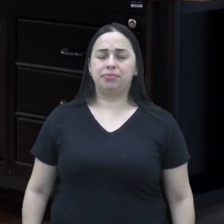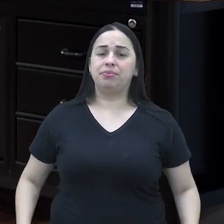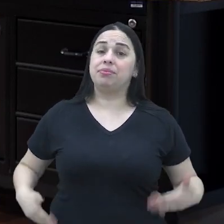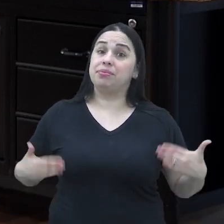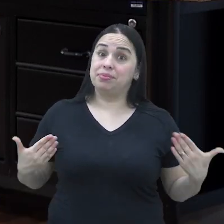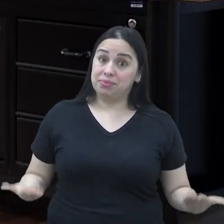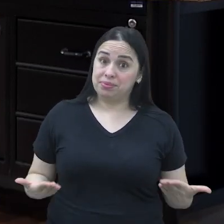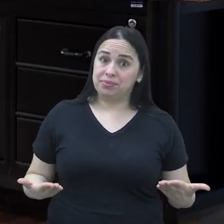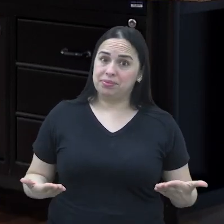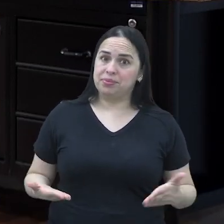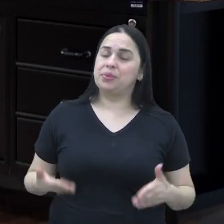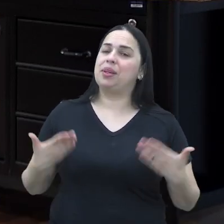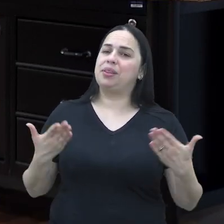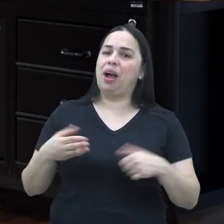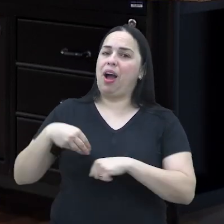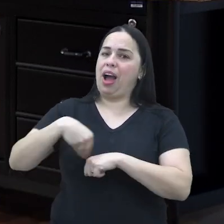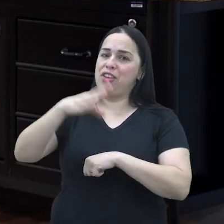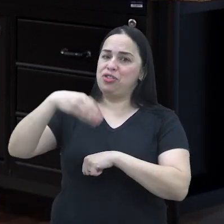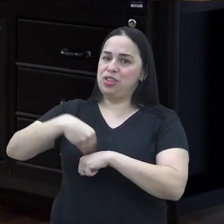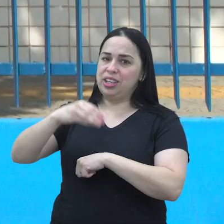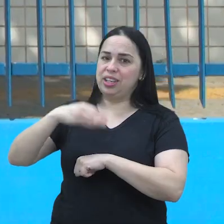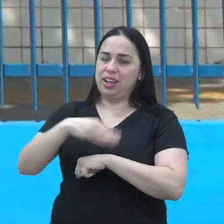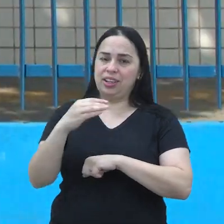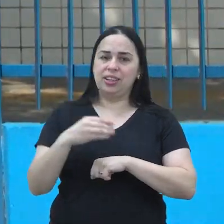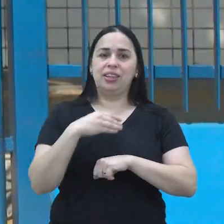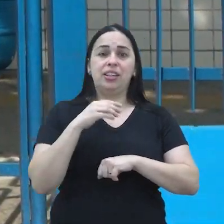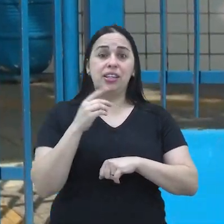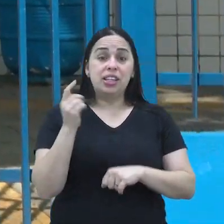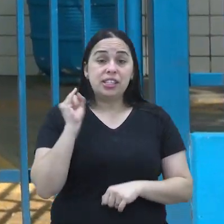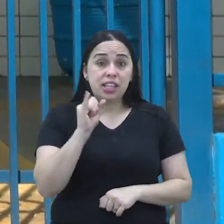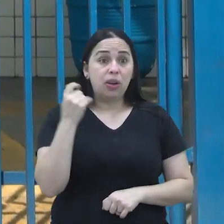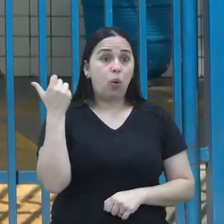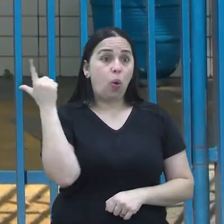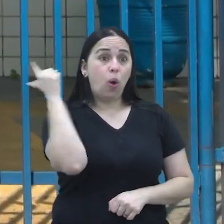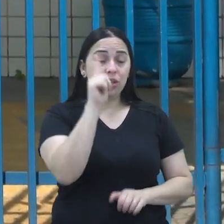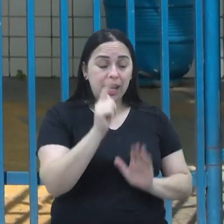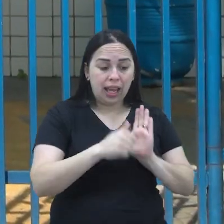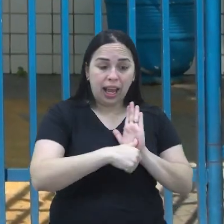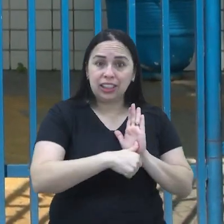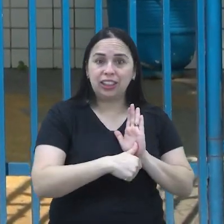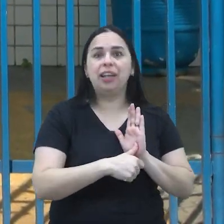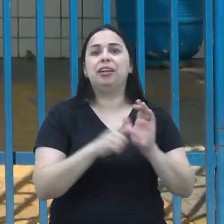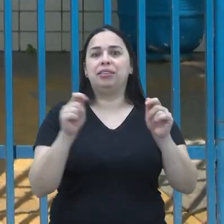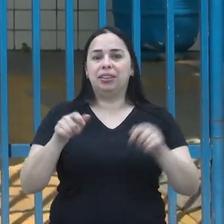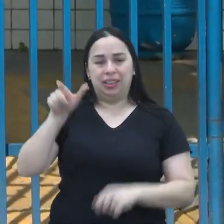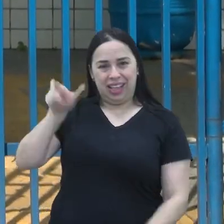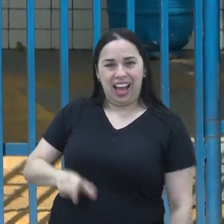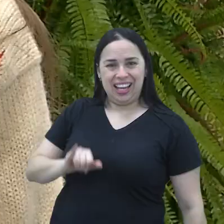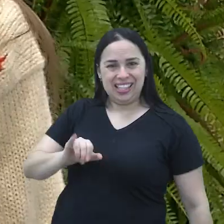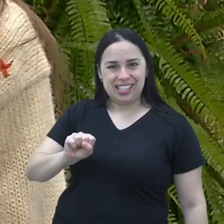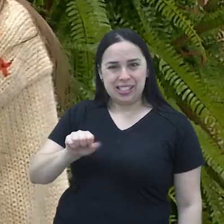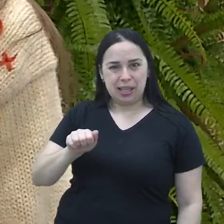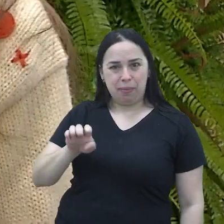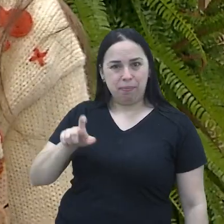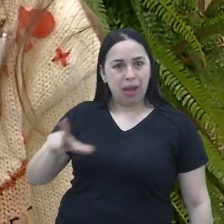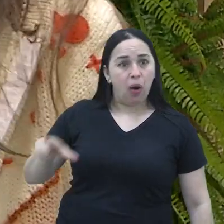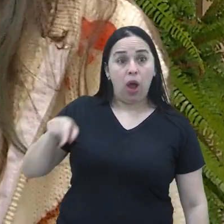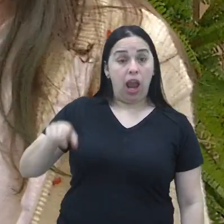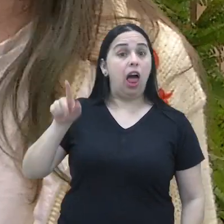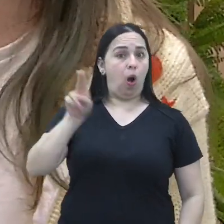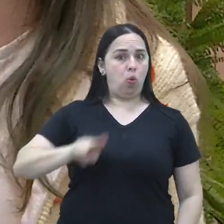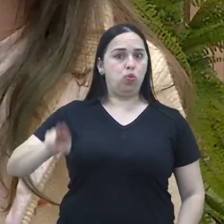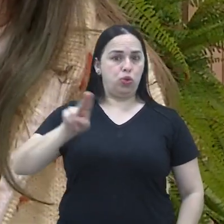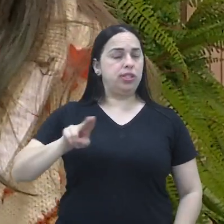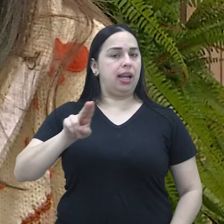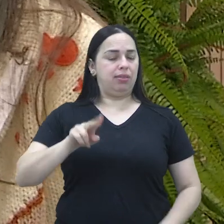sim, esse acesso, né, dentro desse processo. Então, o recomendado é tirar o RG assim que possível. A Isabel,